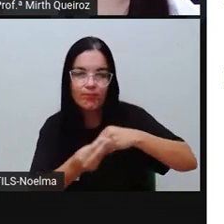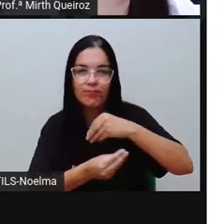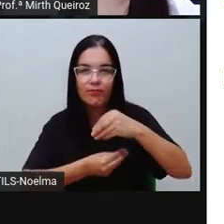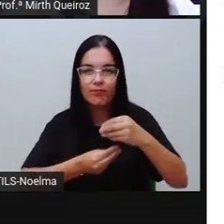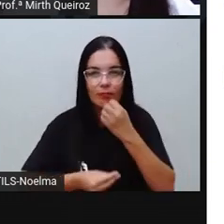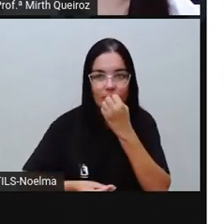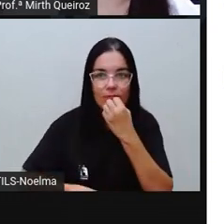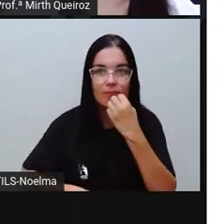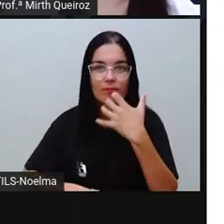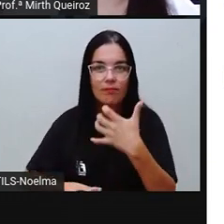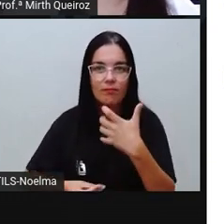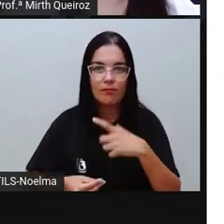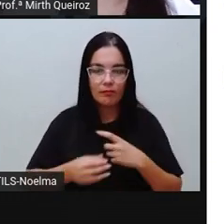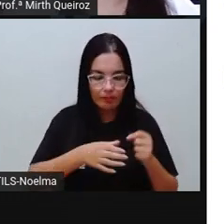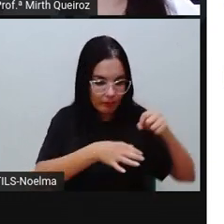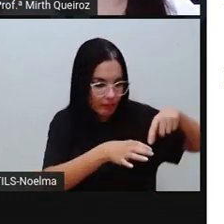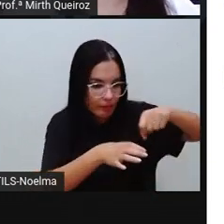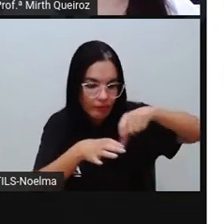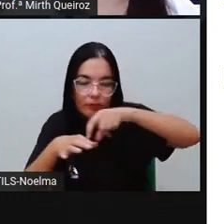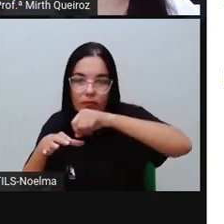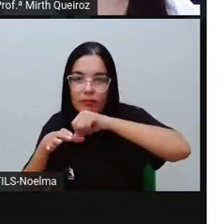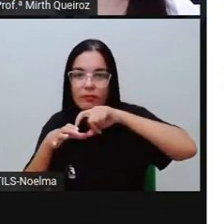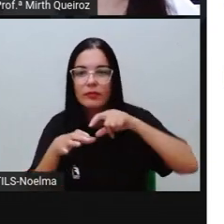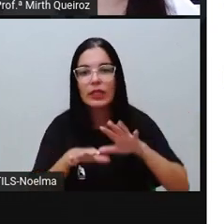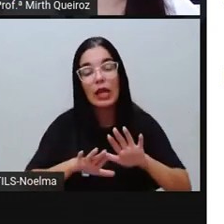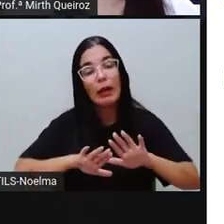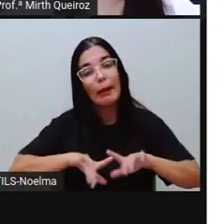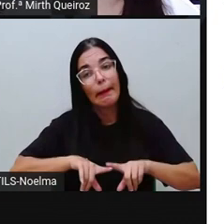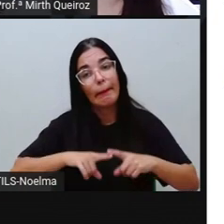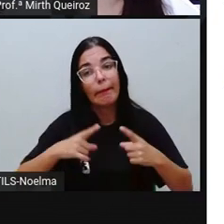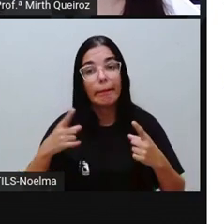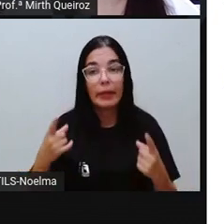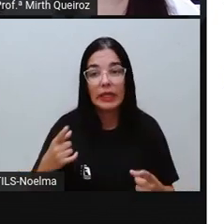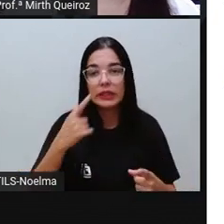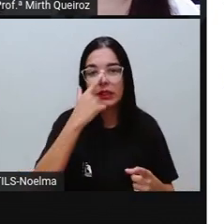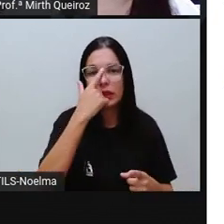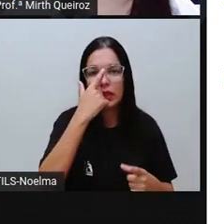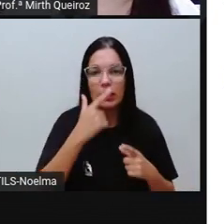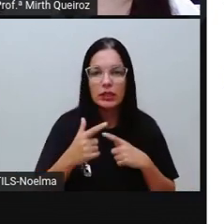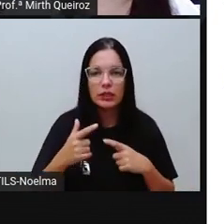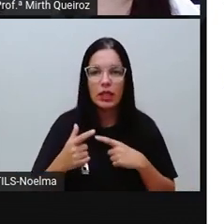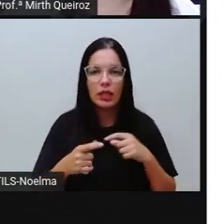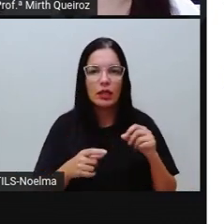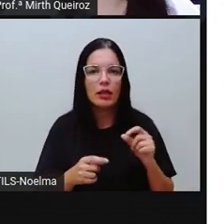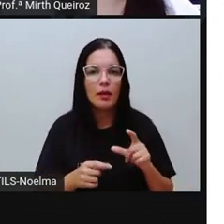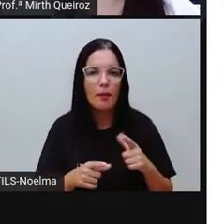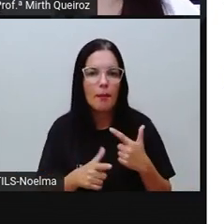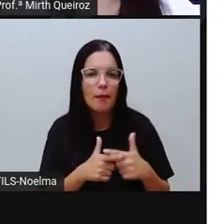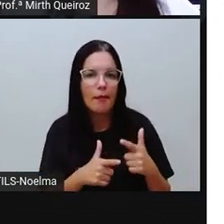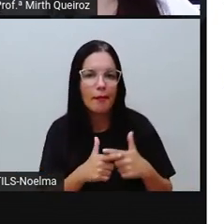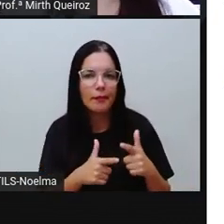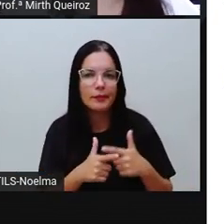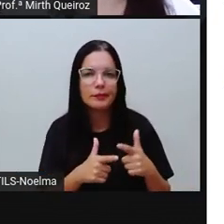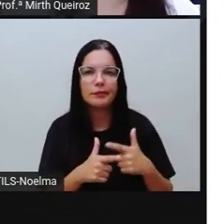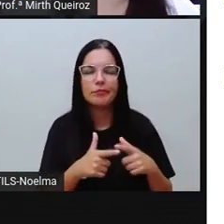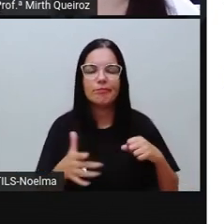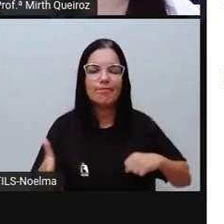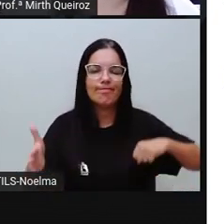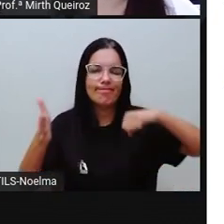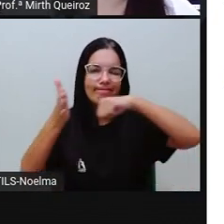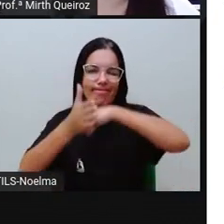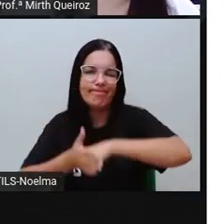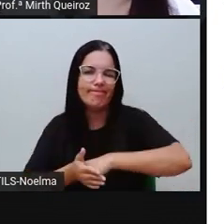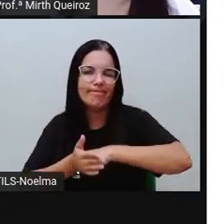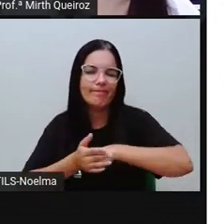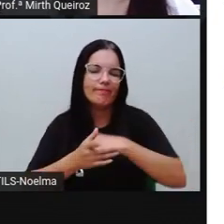cobertura vegetal ocorreu aí por ações antrópicas, né? Vai gerar grandes, está gerando grandes impactos.